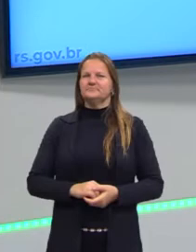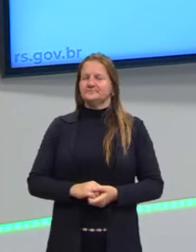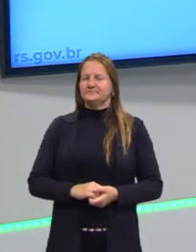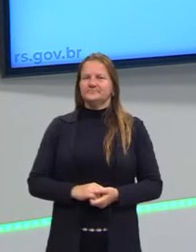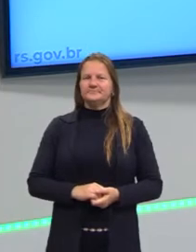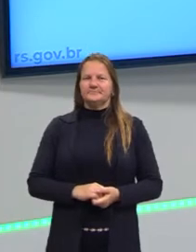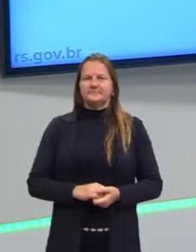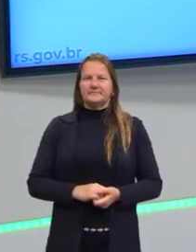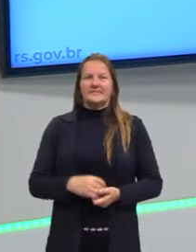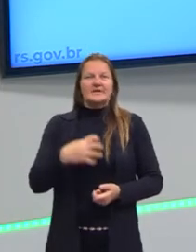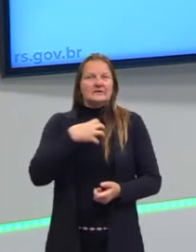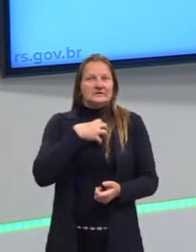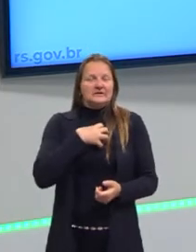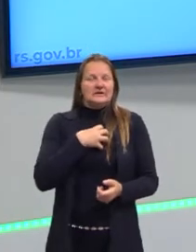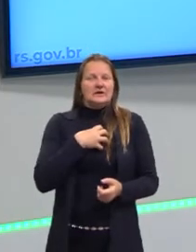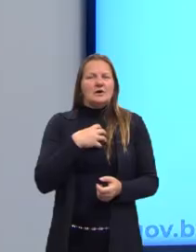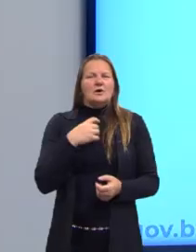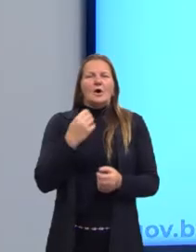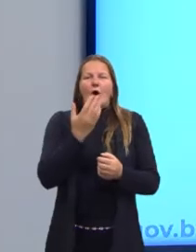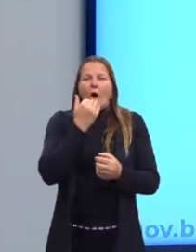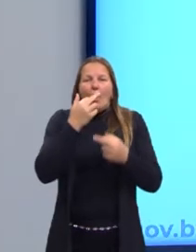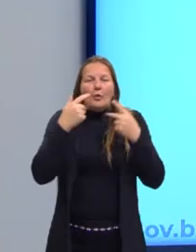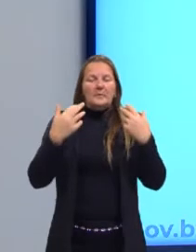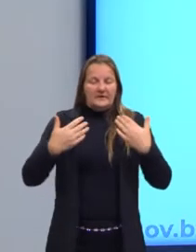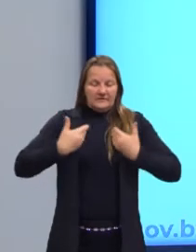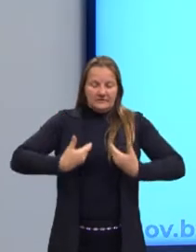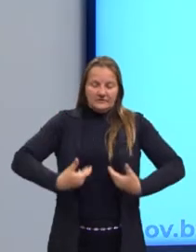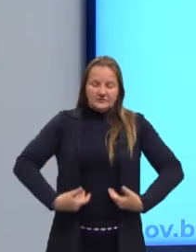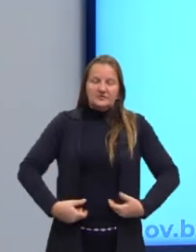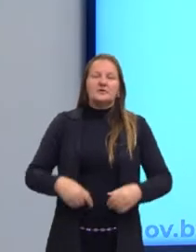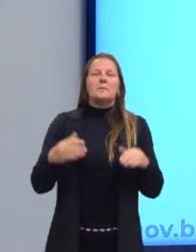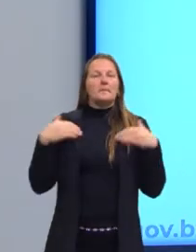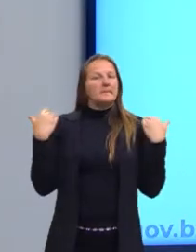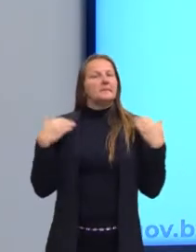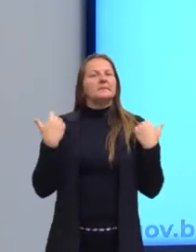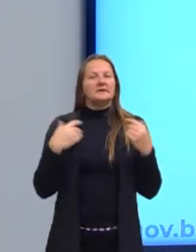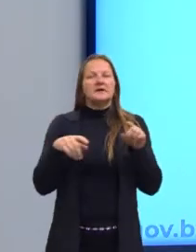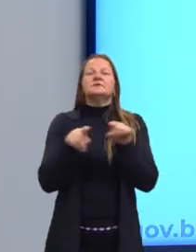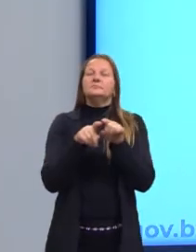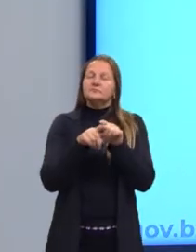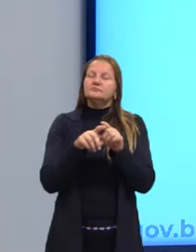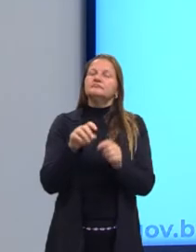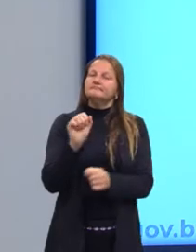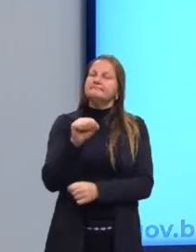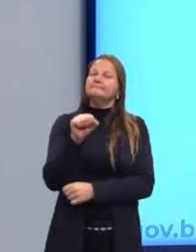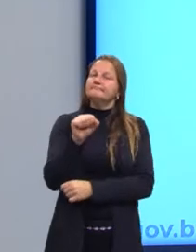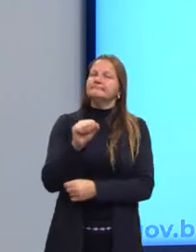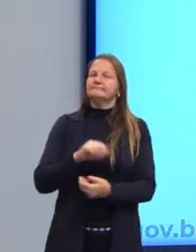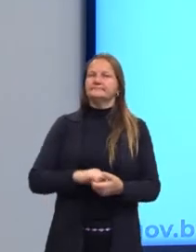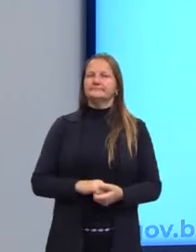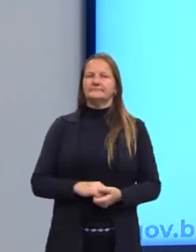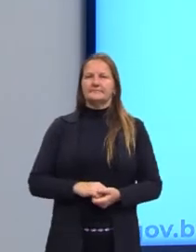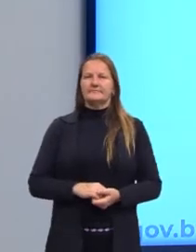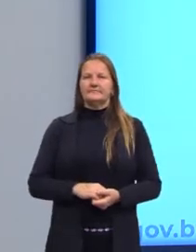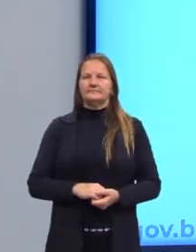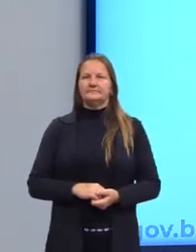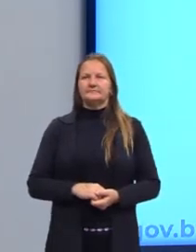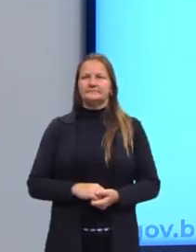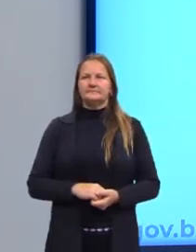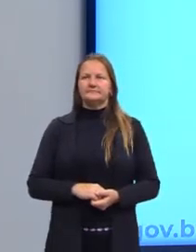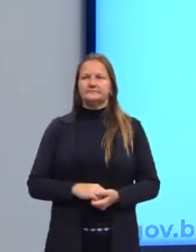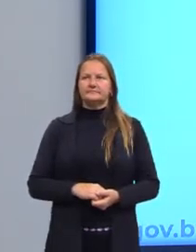Dessa maneira, a ação de comer, se vestir e até mesmo lazer são atos de consumo, como nós vimos já anteriormente, né?